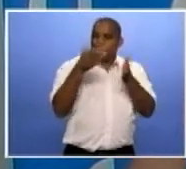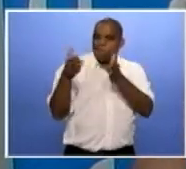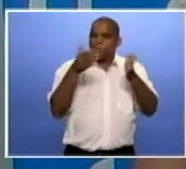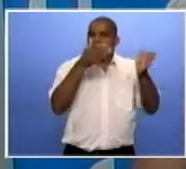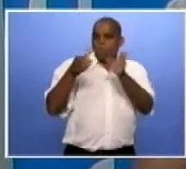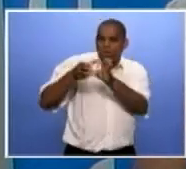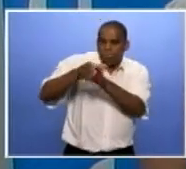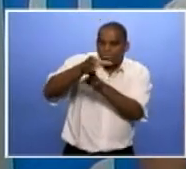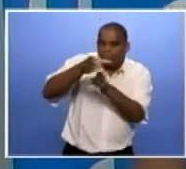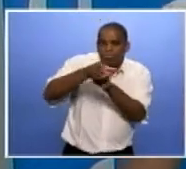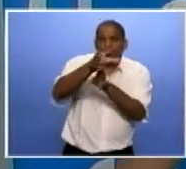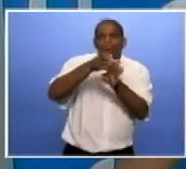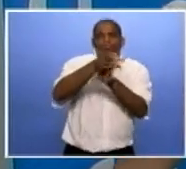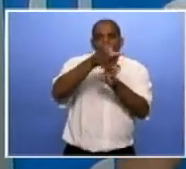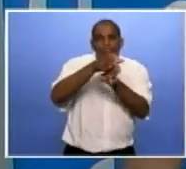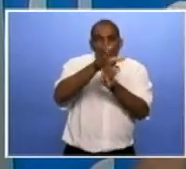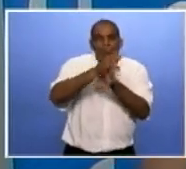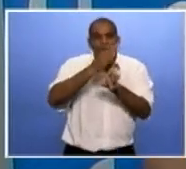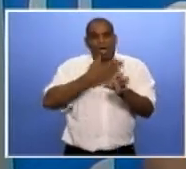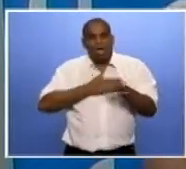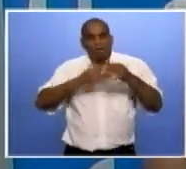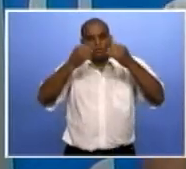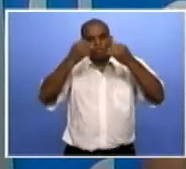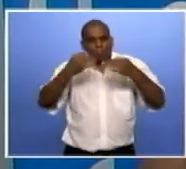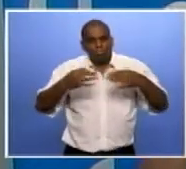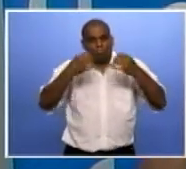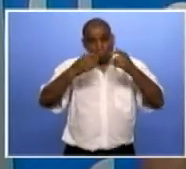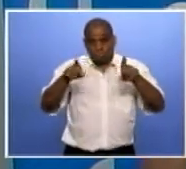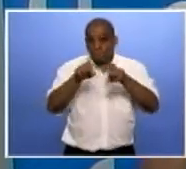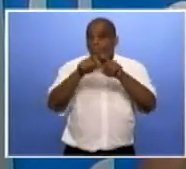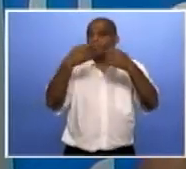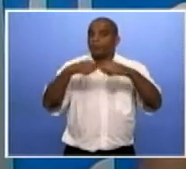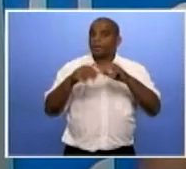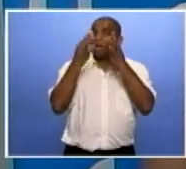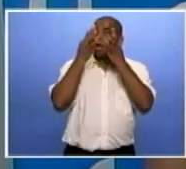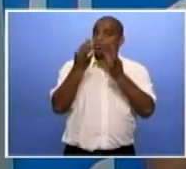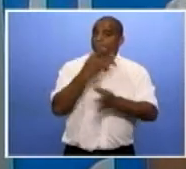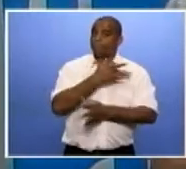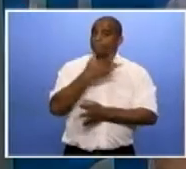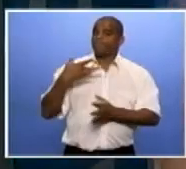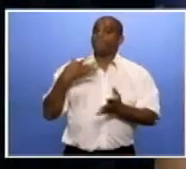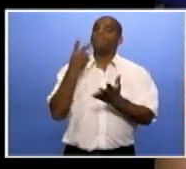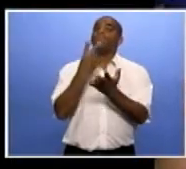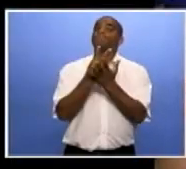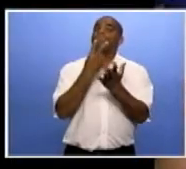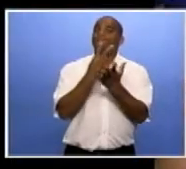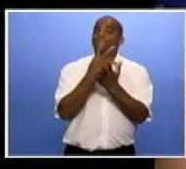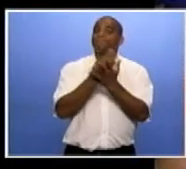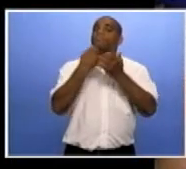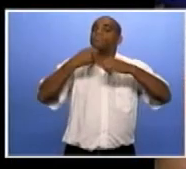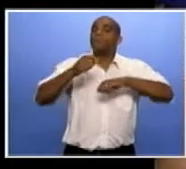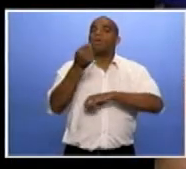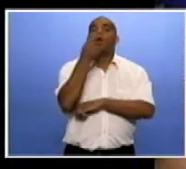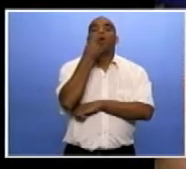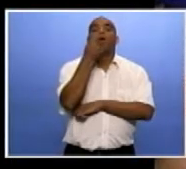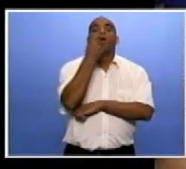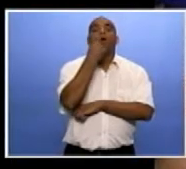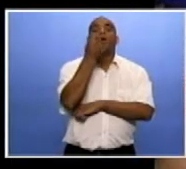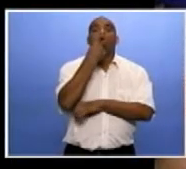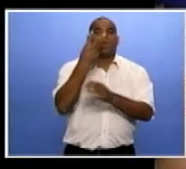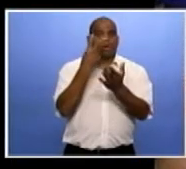aconselhamento. Você tem que ter um cuidado maior com você. Tentar aderir ao uso dos medicamentos, dos